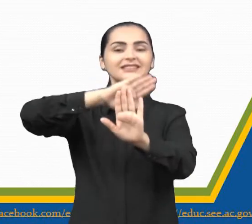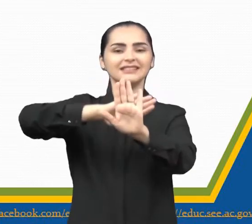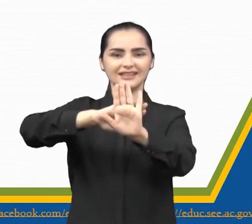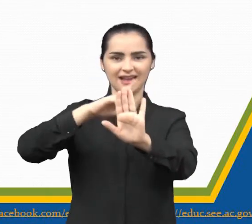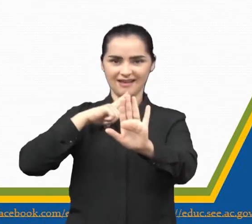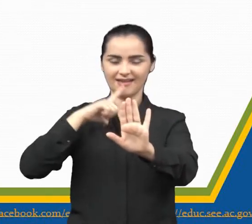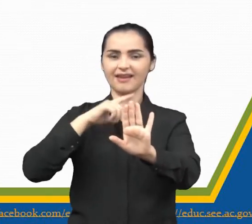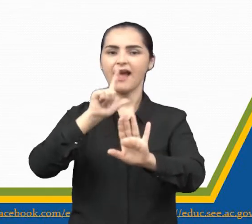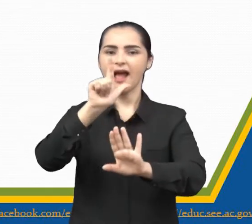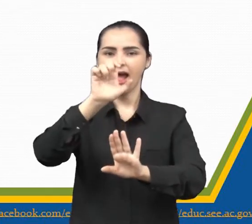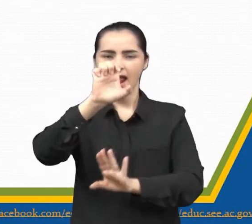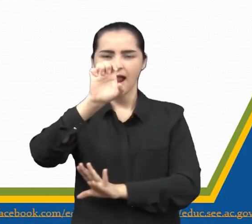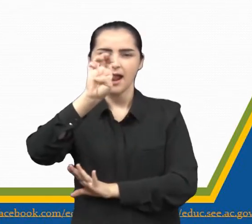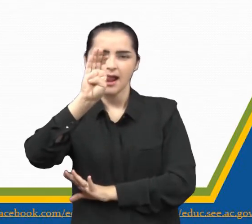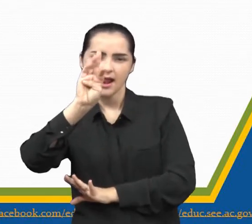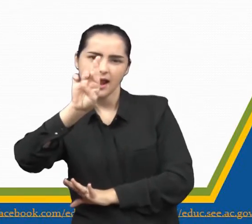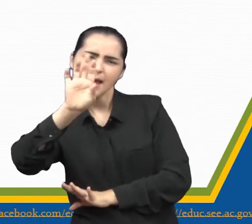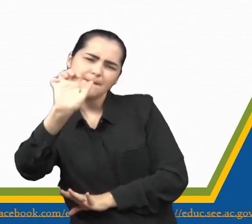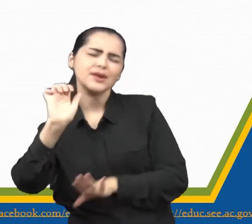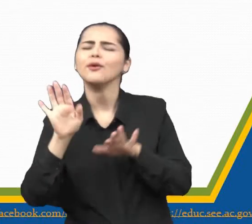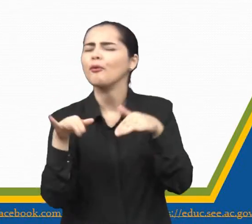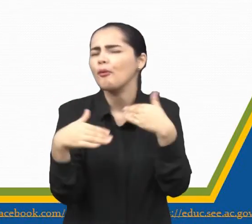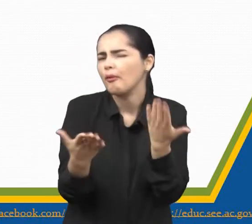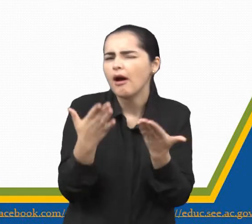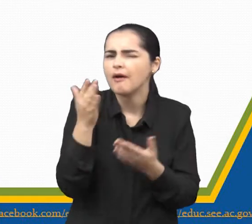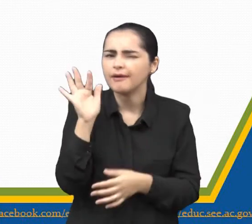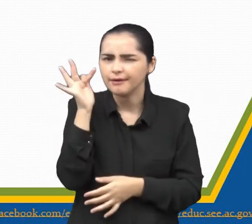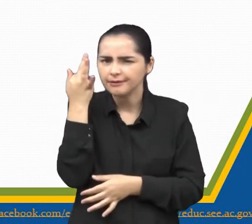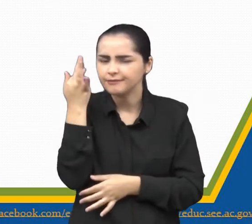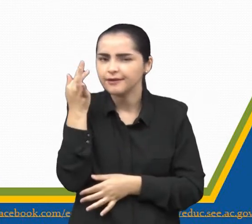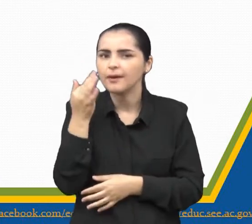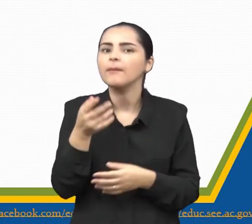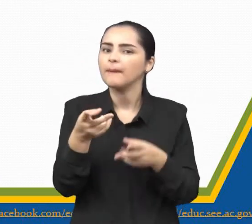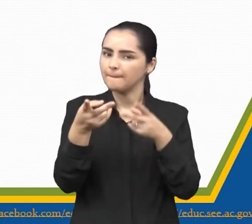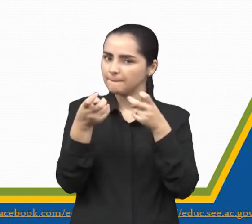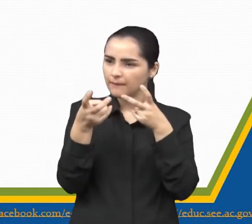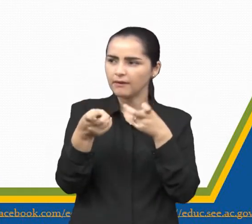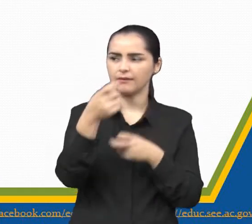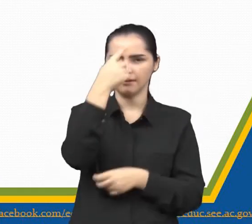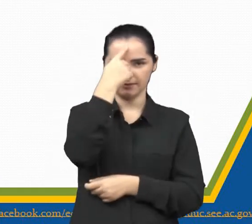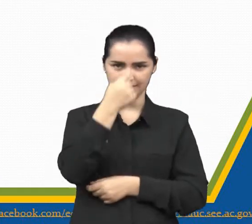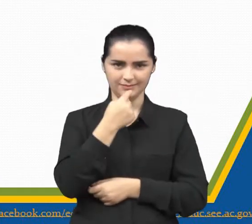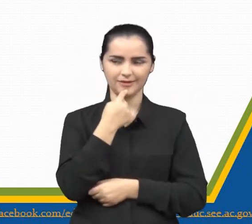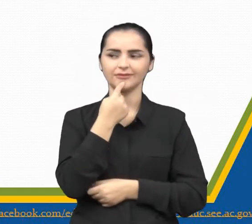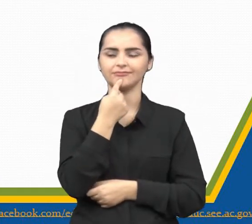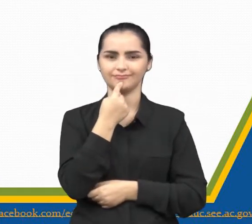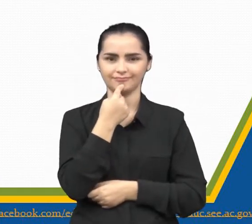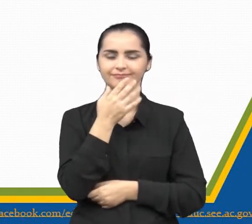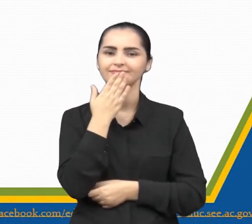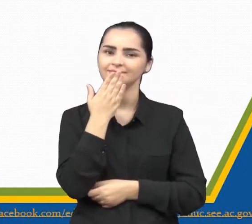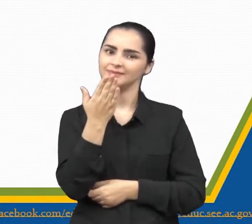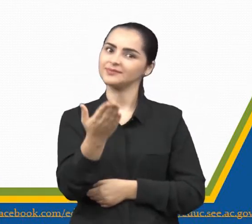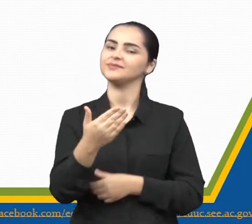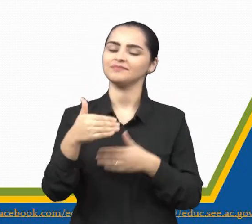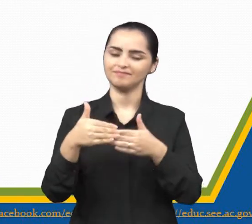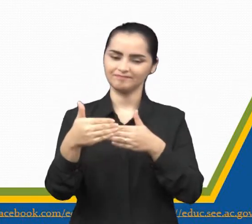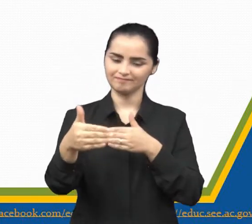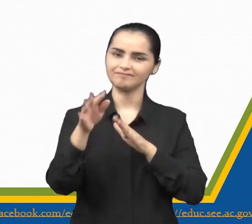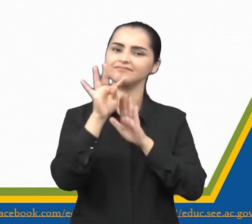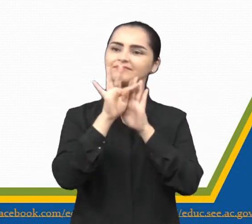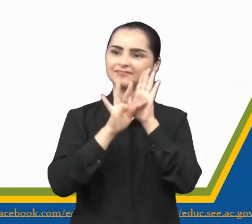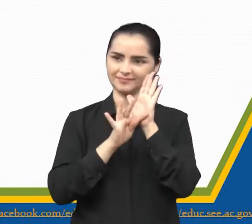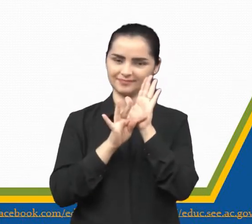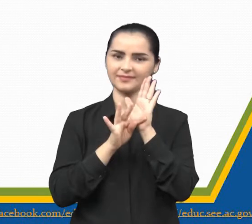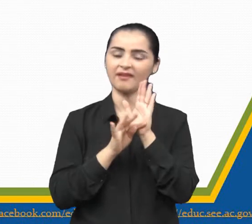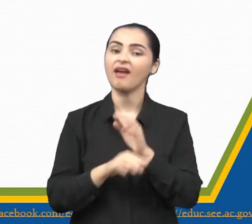lebre. Que fábula será essa? Observe a imagem abaixo, é o que pede o enunciado. Ele